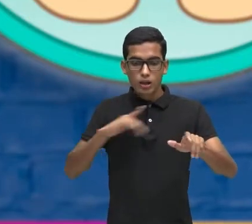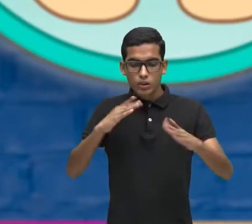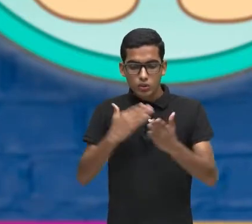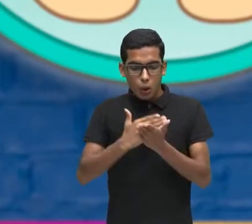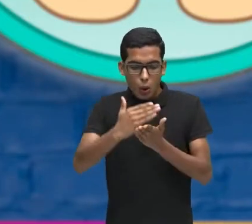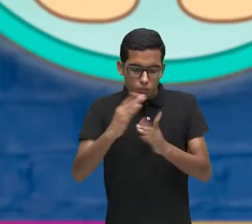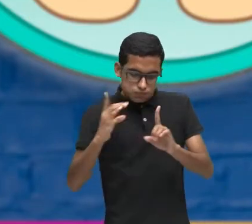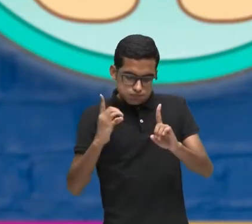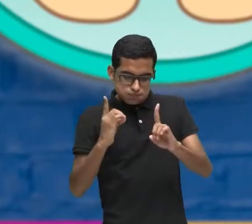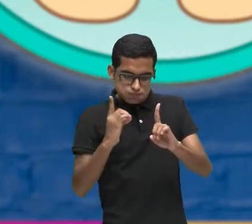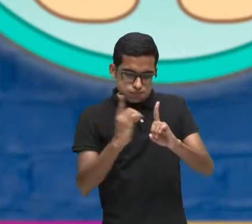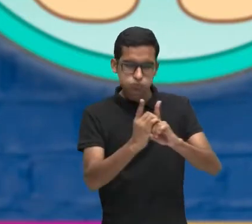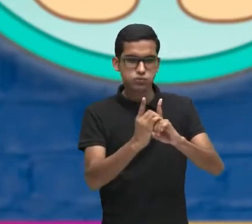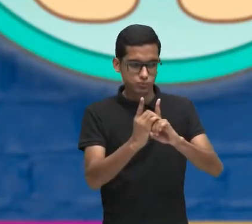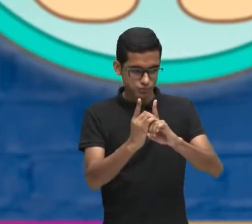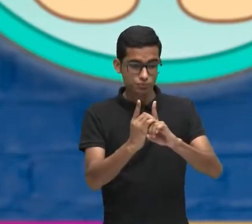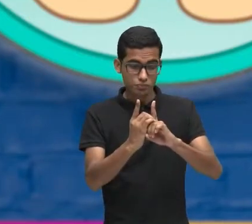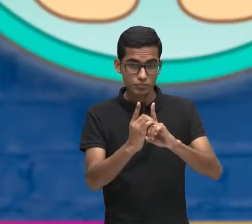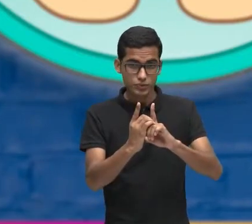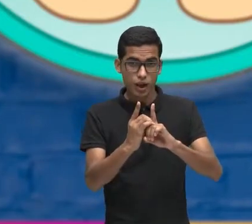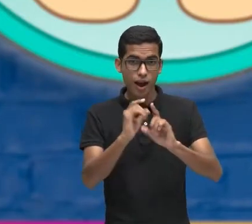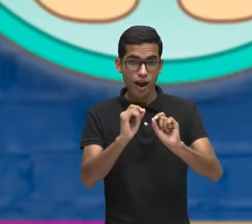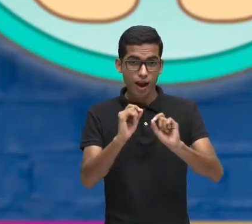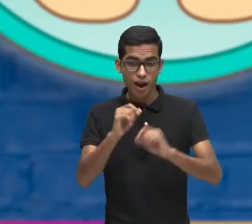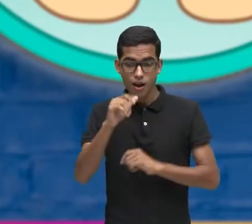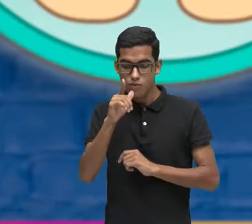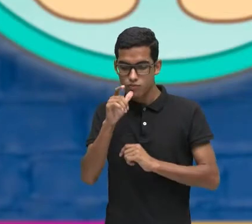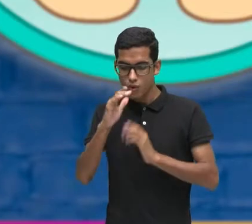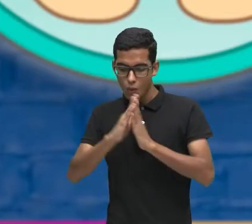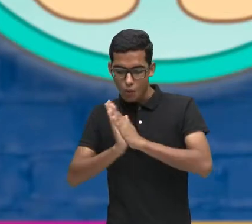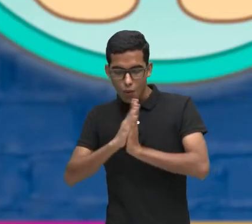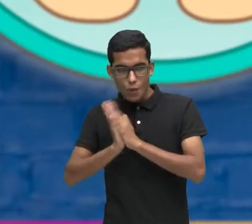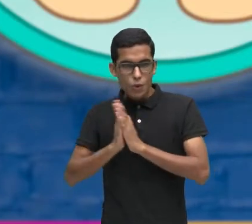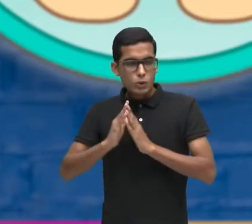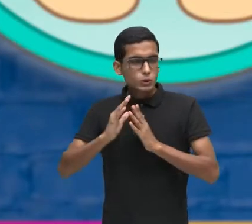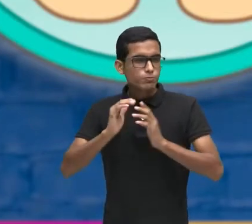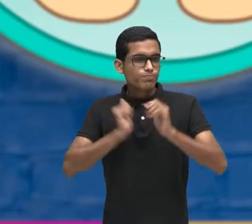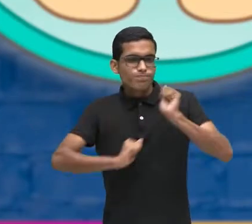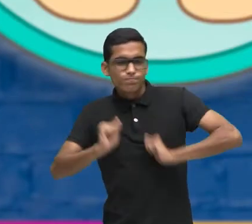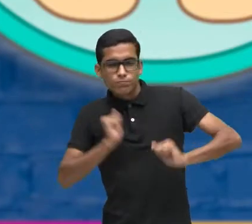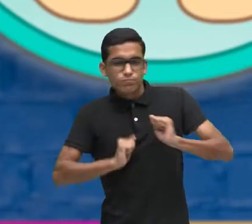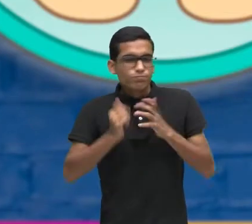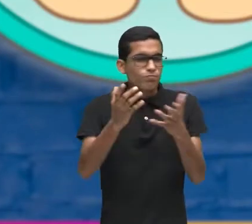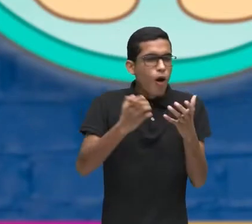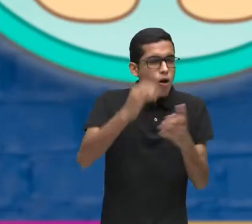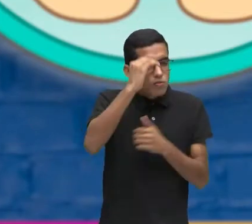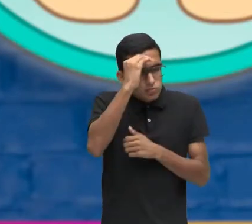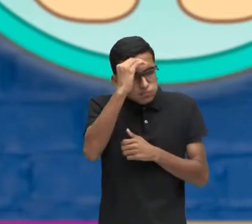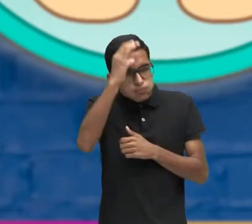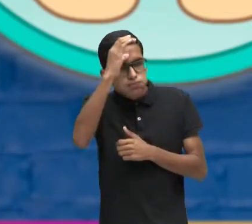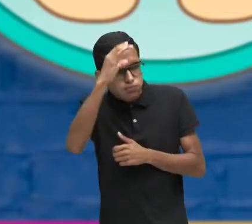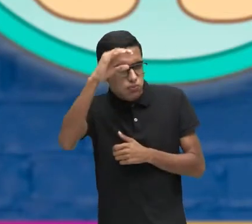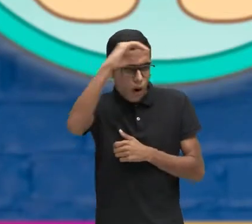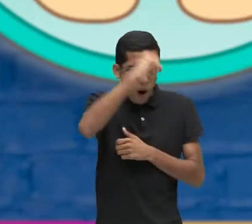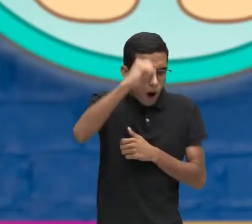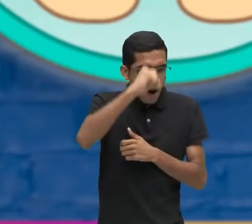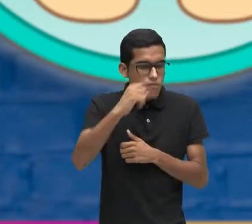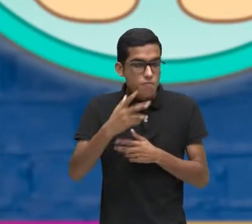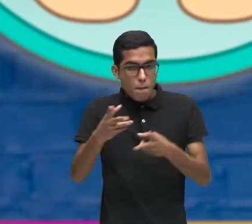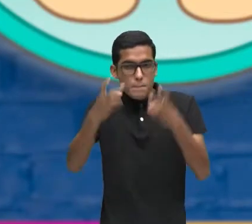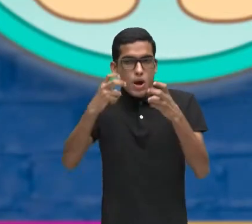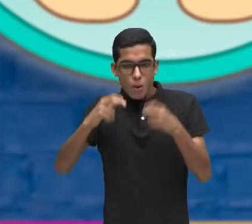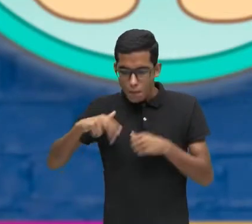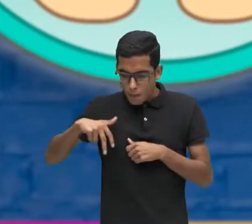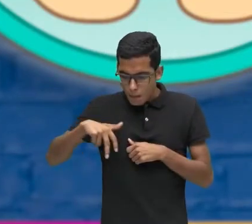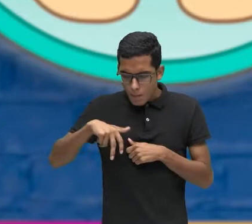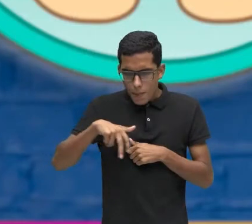E a boneca, Ansiando por conhecimento, Viu naquela caminhada dela O